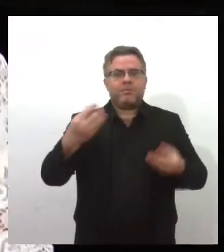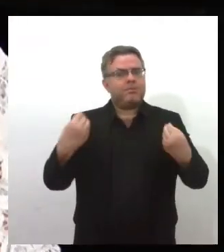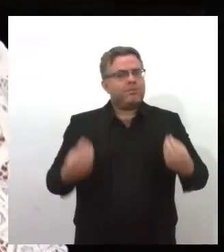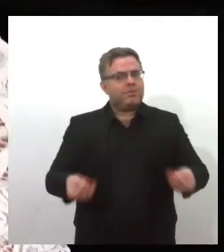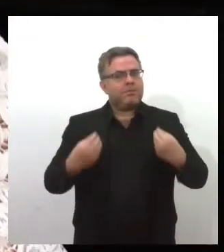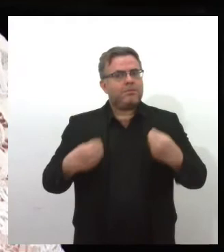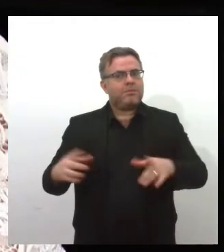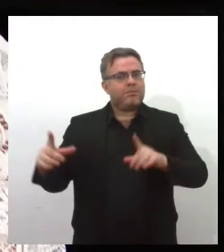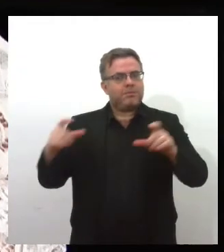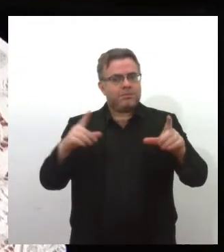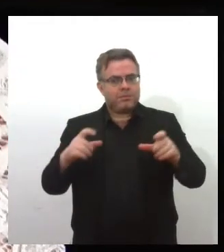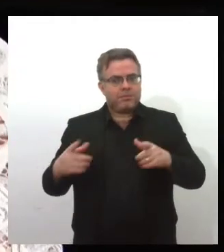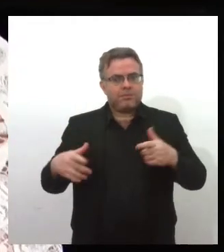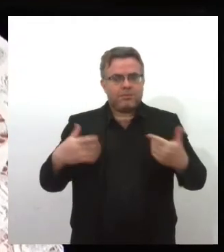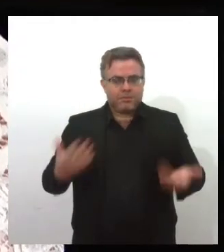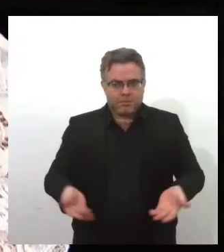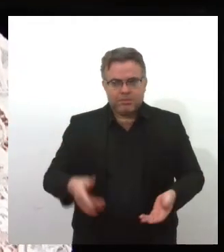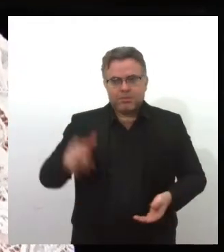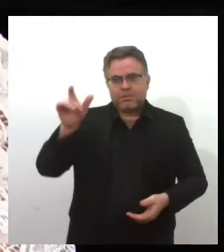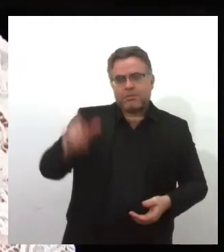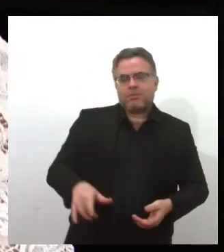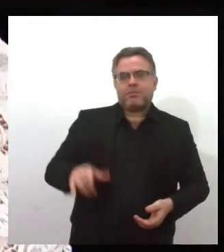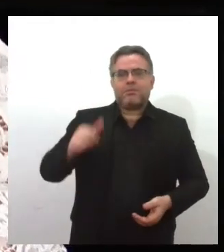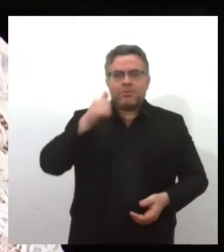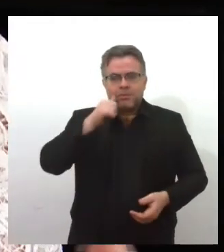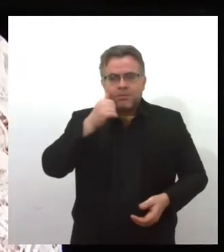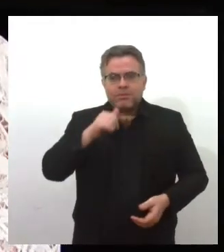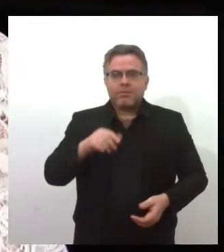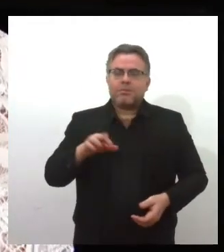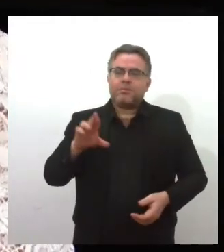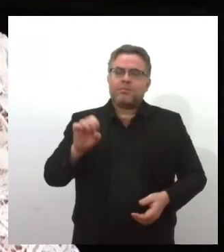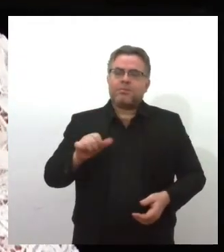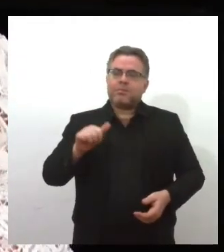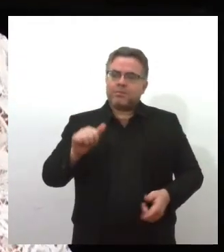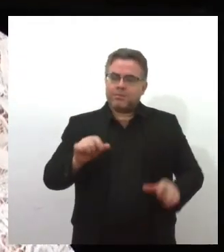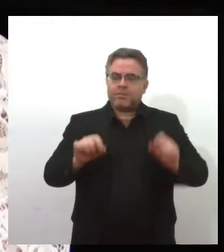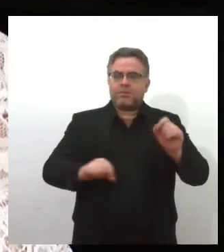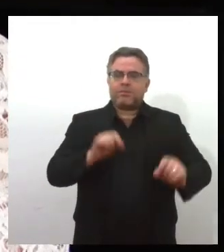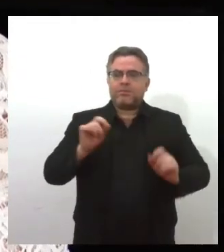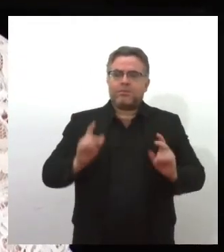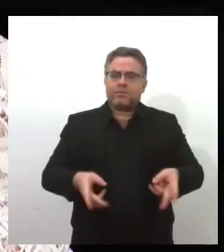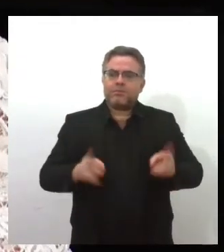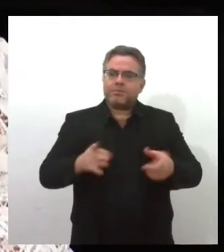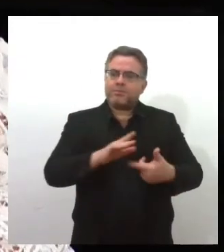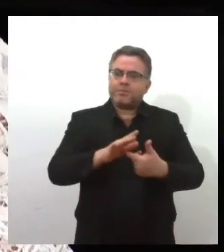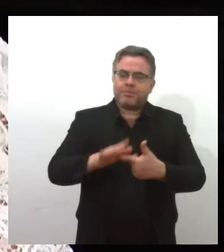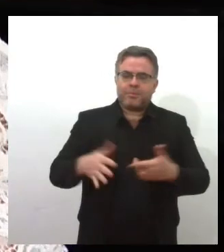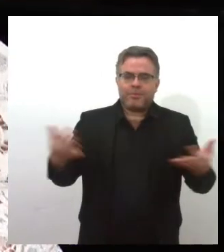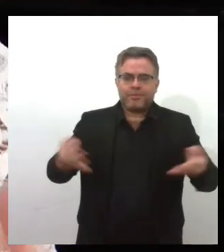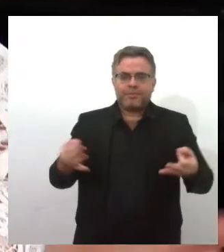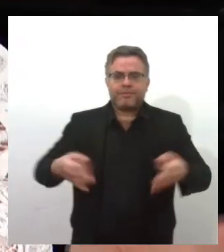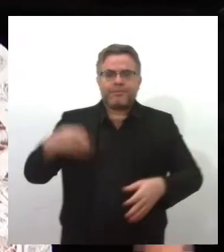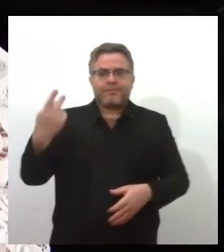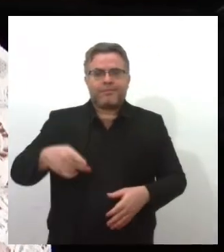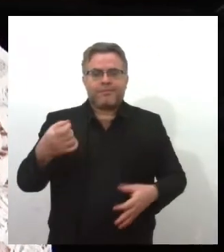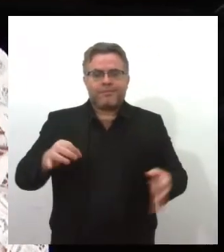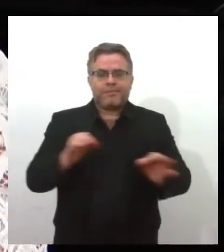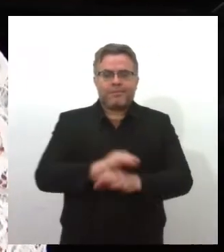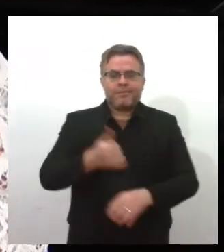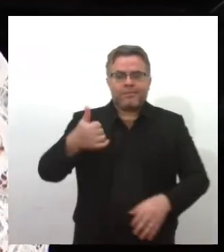acervo. Desde Rosa Faria, uma grande memorialista que salvaguardou um importante acervo de Sergipe entre